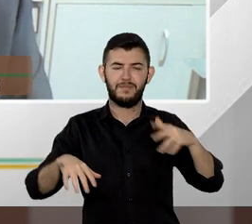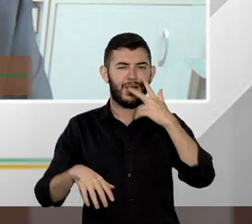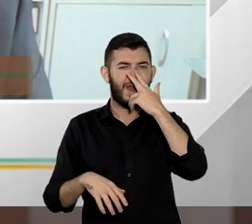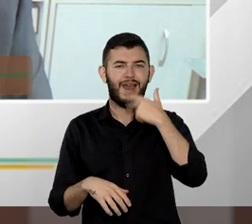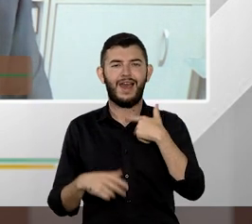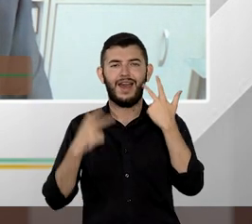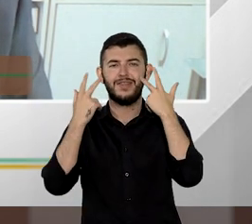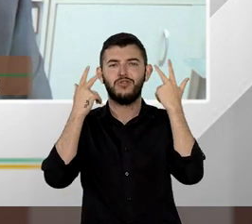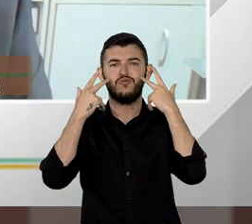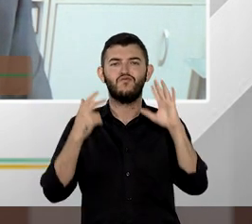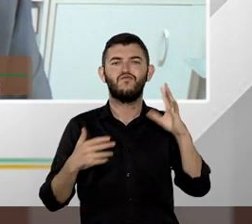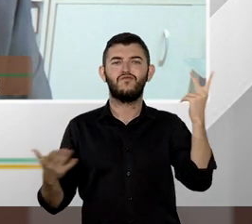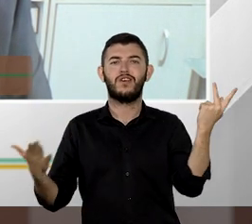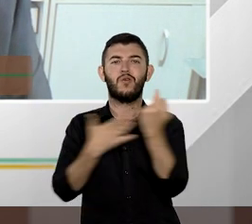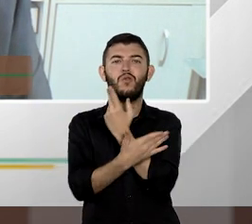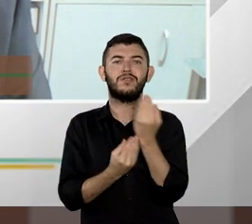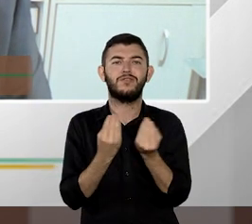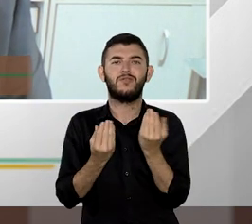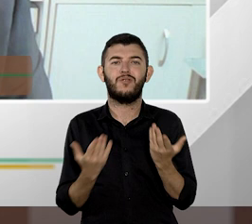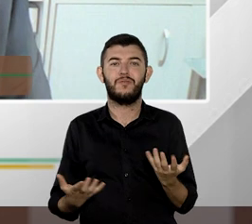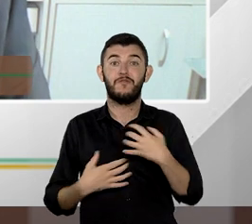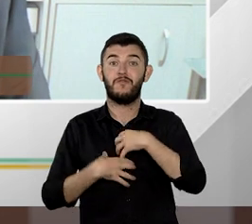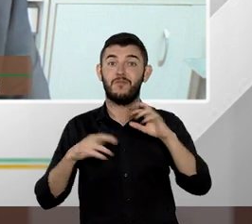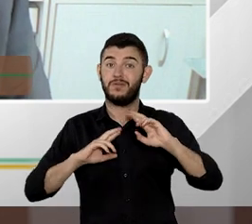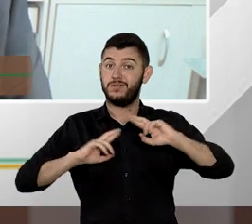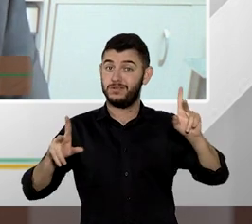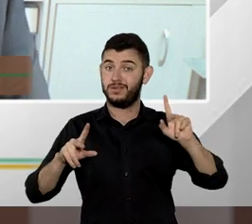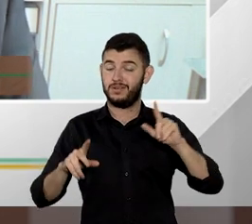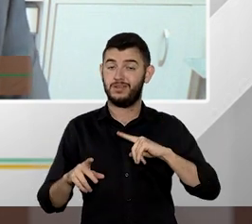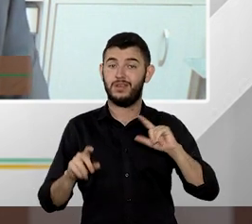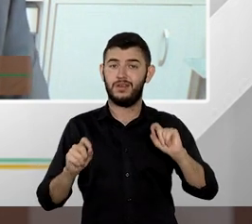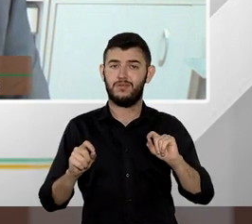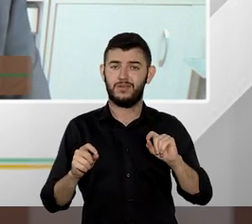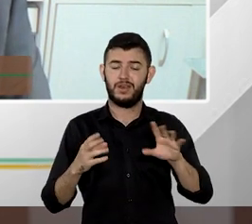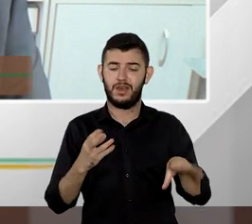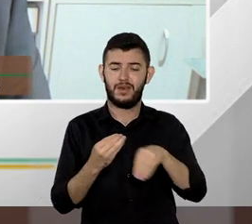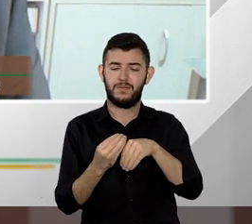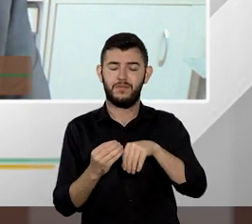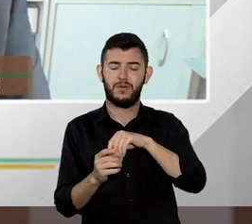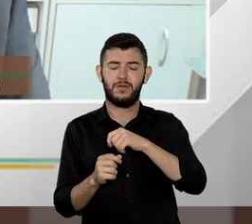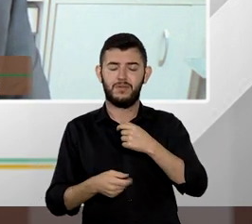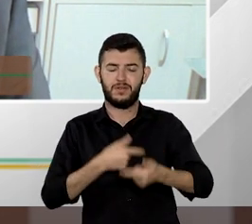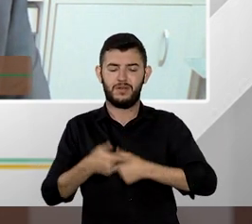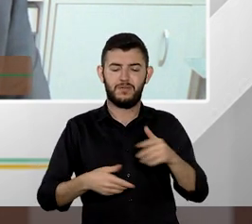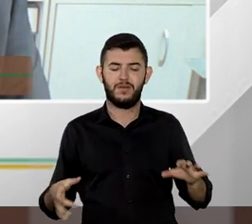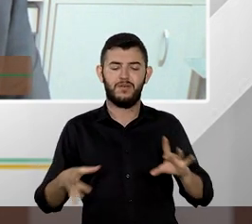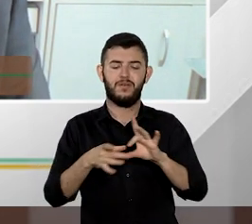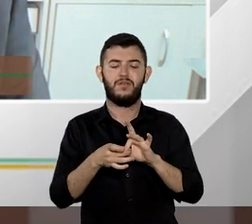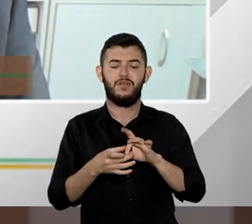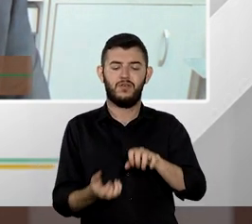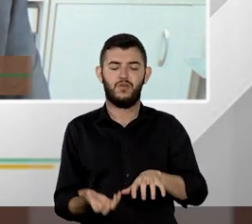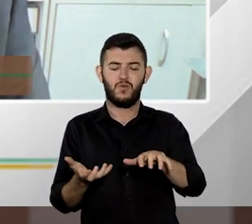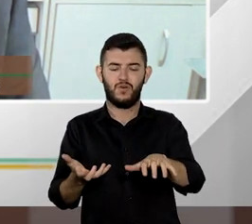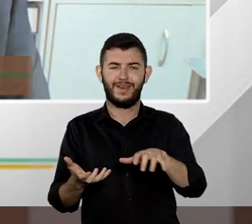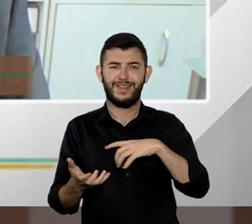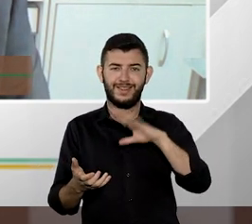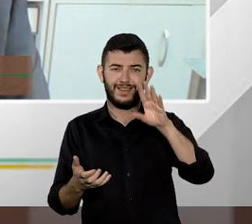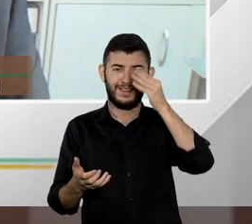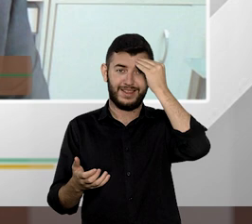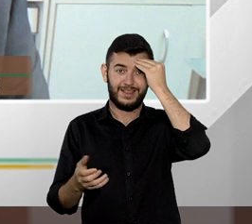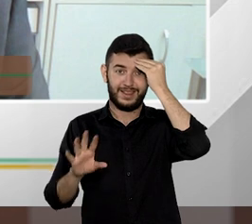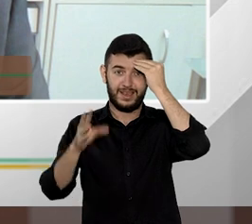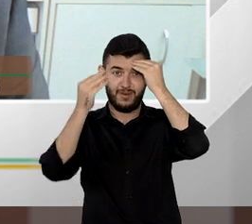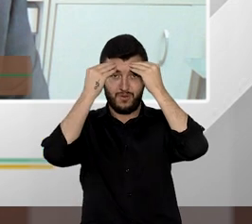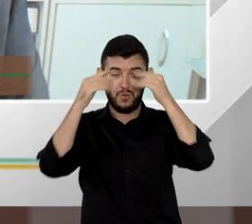de maneira distinta com os aprimoramentos que o Congresso entendeu pertinentes aprimoramentos